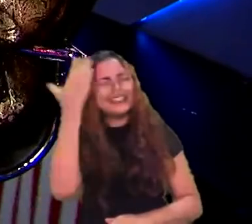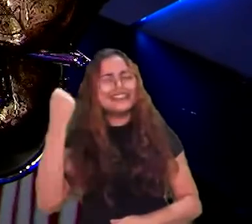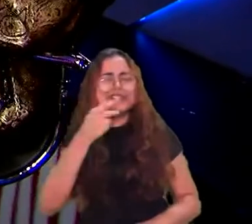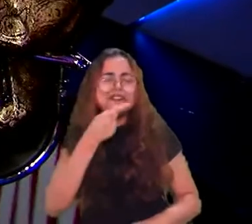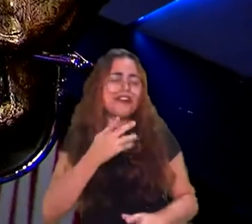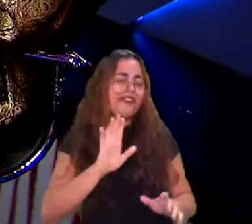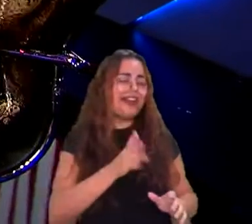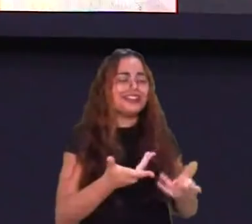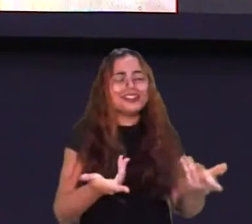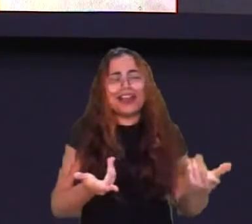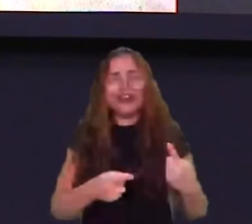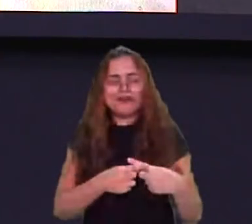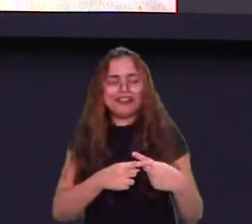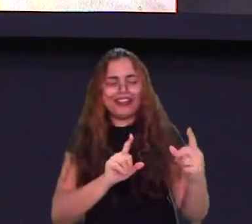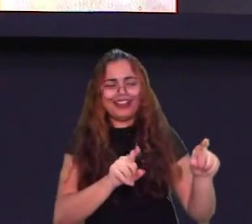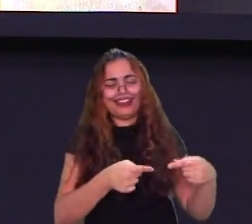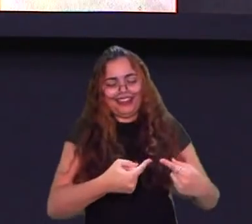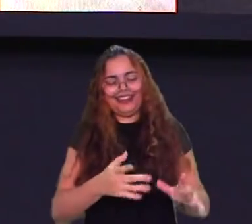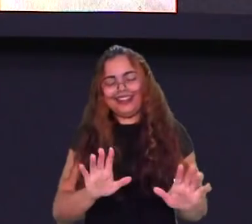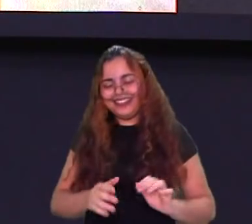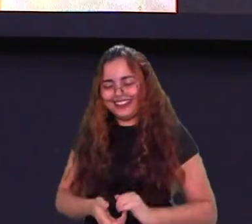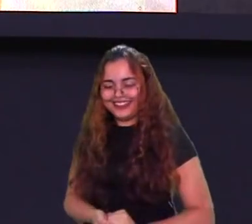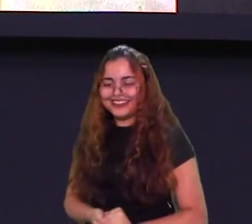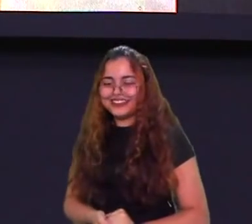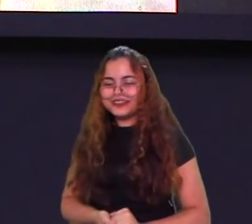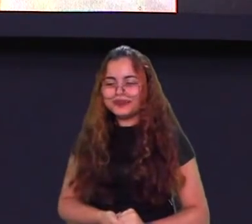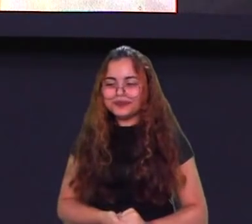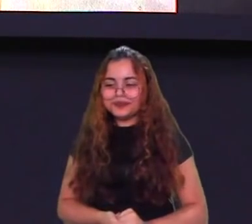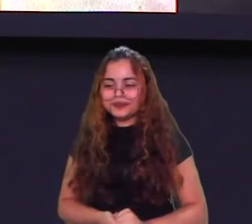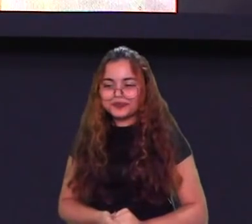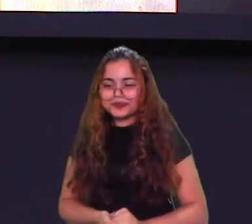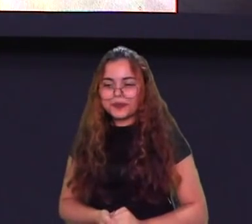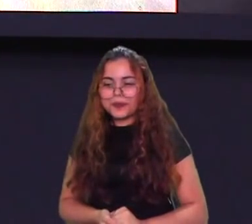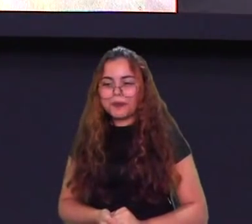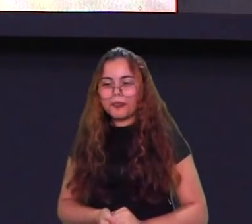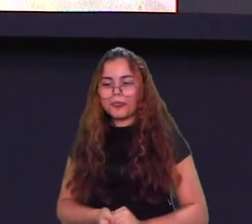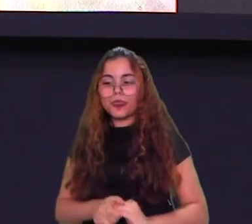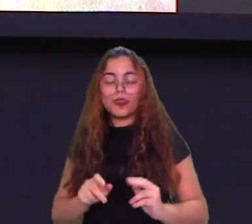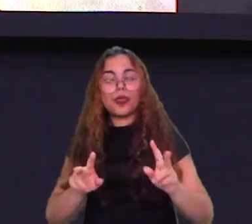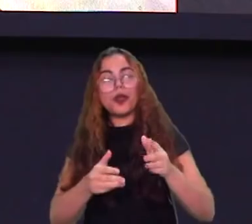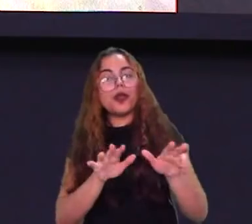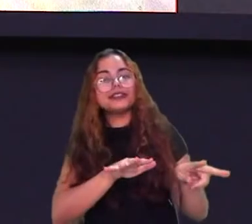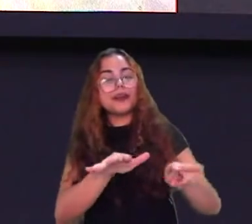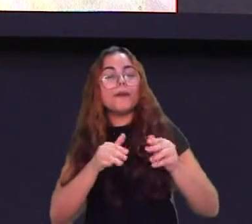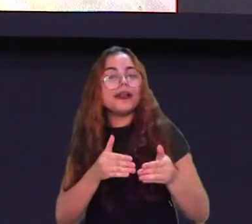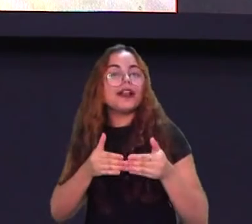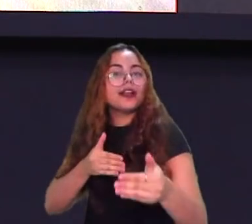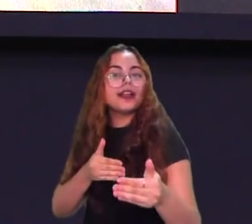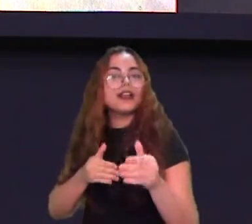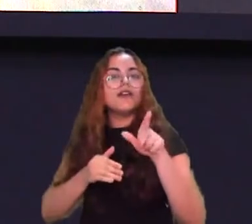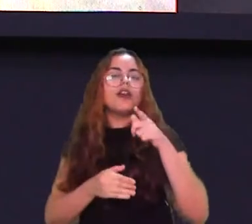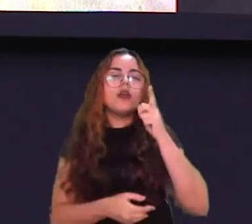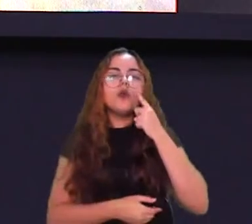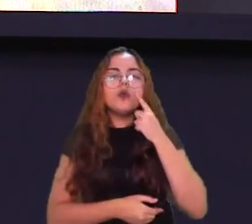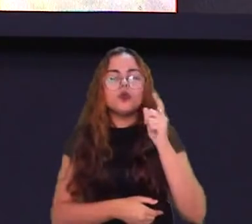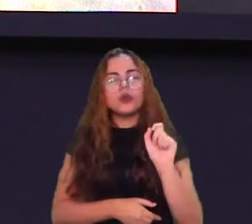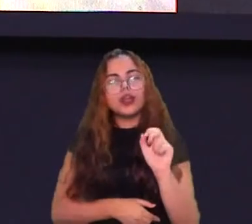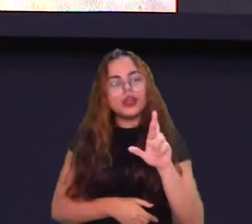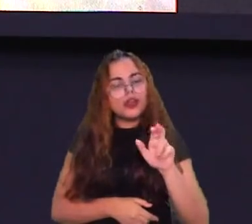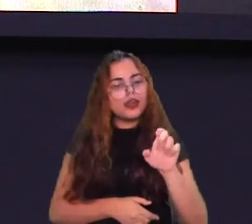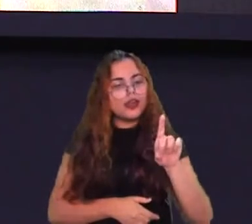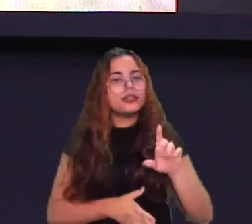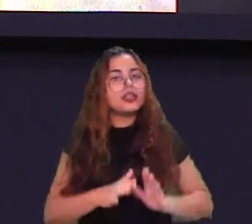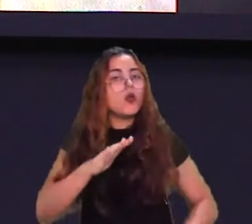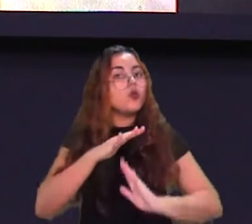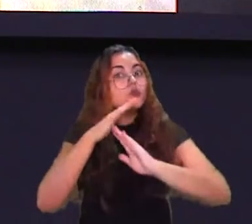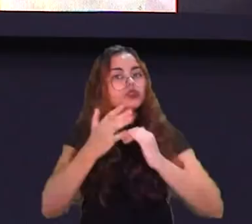É, o jogo é Kaká. Semana que vem, cara, a Red é o último jogo do primeiro turno. Cara, a Pain tá precisando